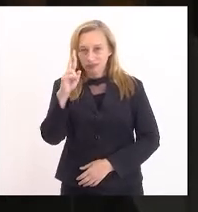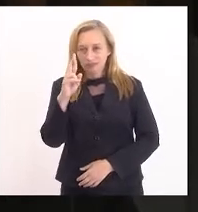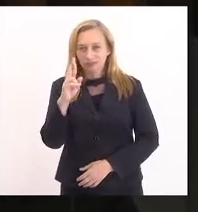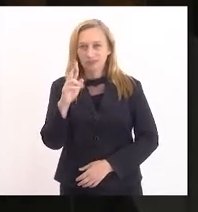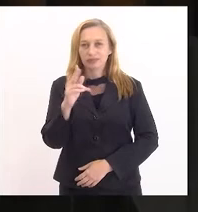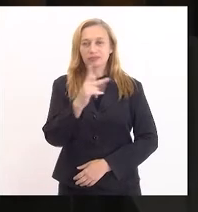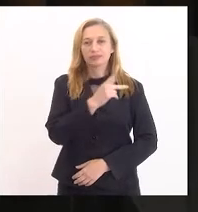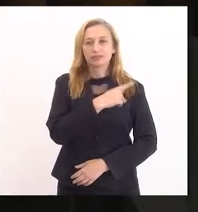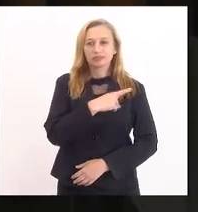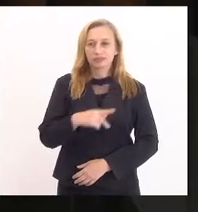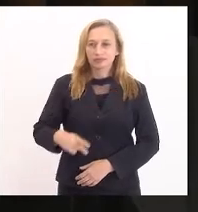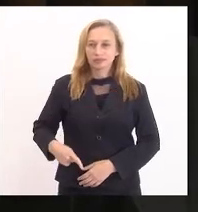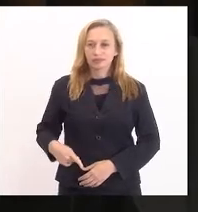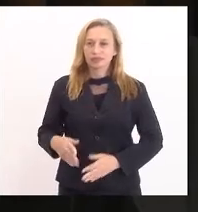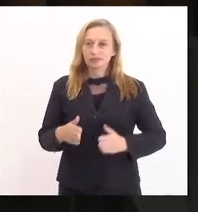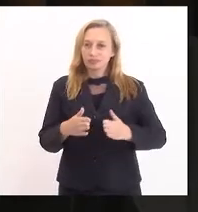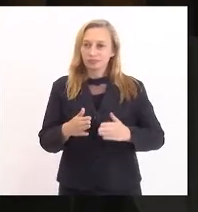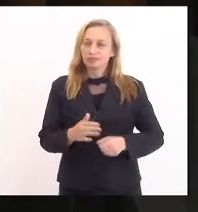primeiro,